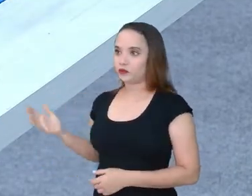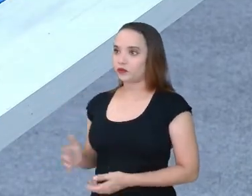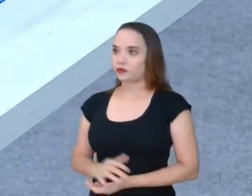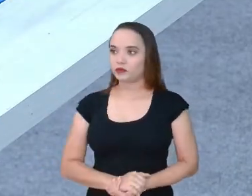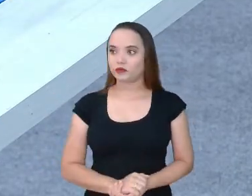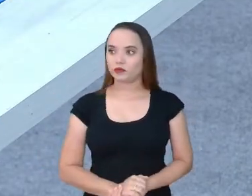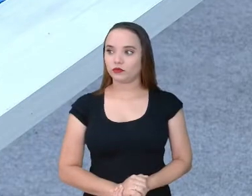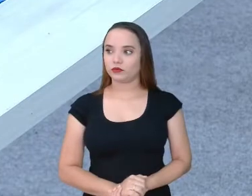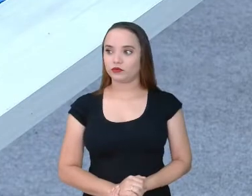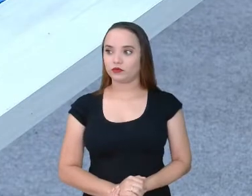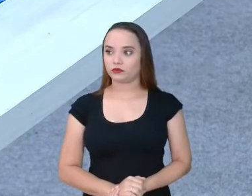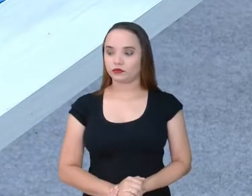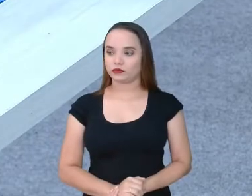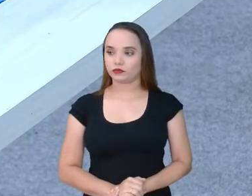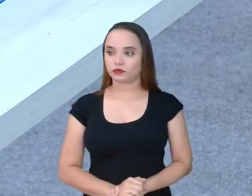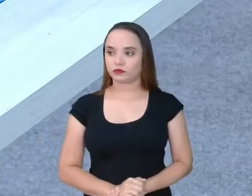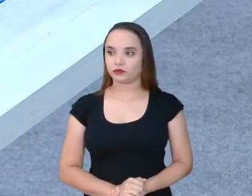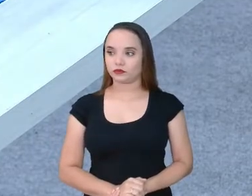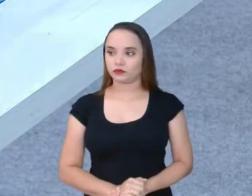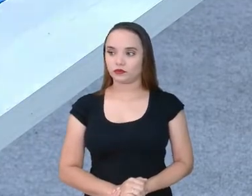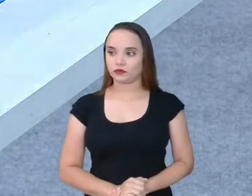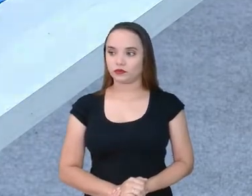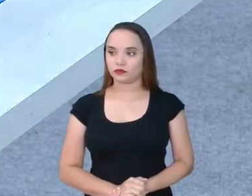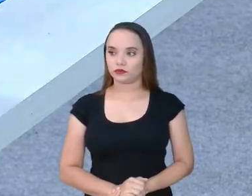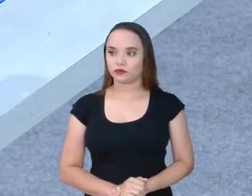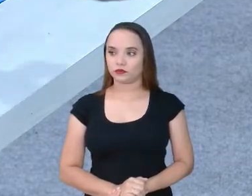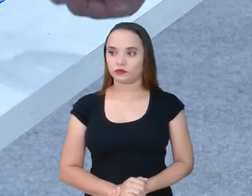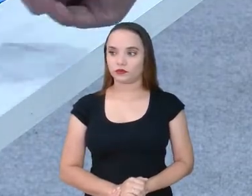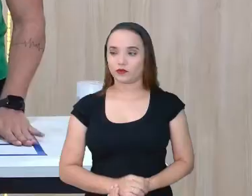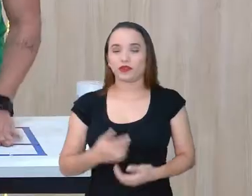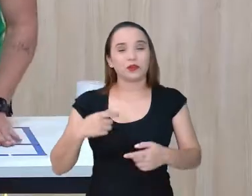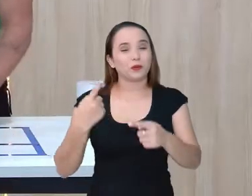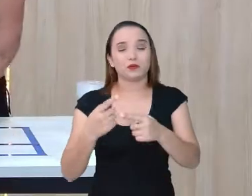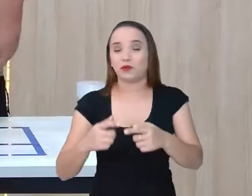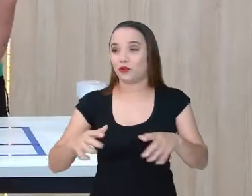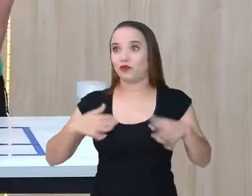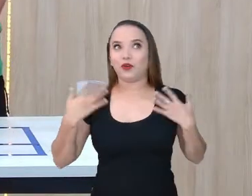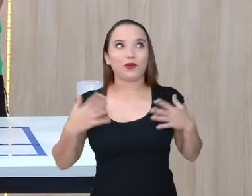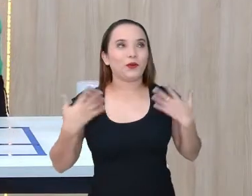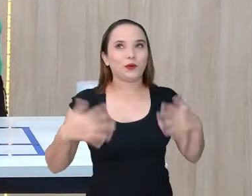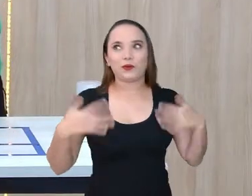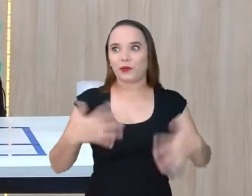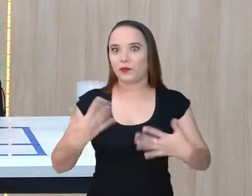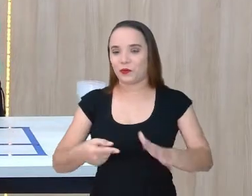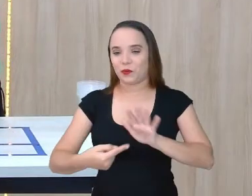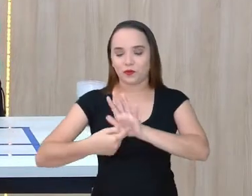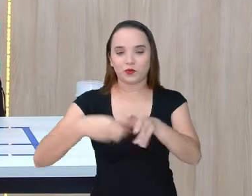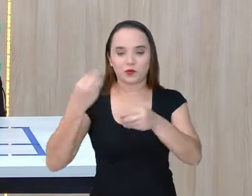nada. não joga, né? É. Só montando aqui. É porque eu me empolgo pra mostrar aos meninos como é a gente monta.